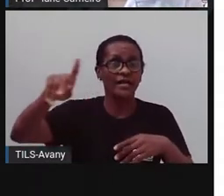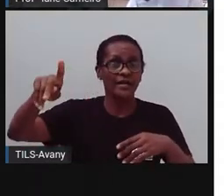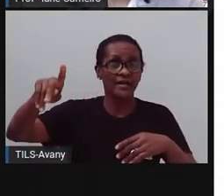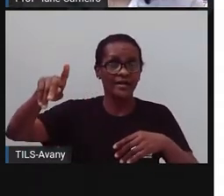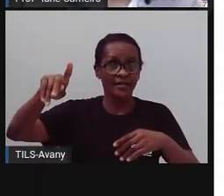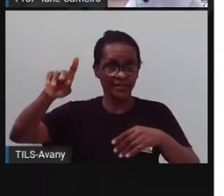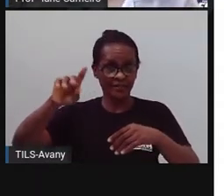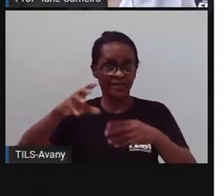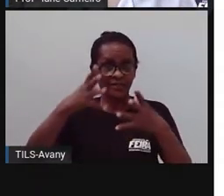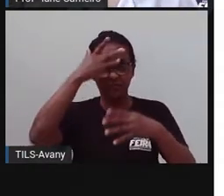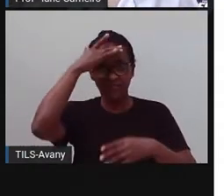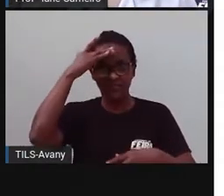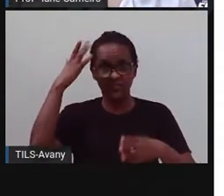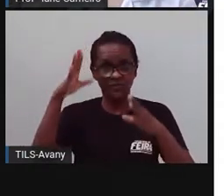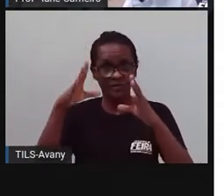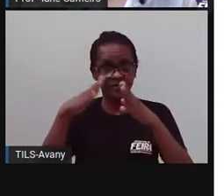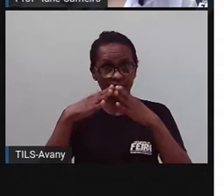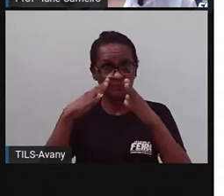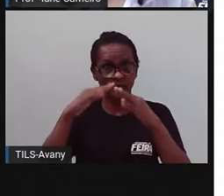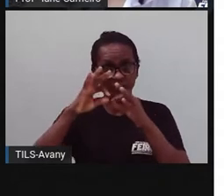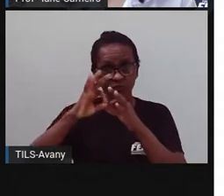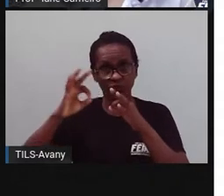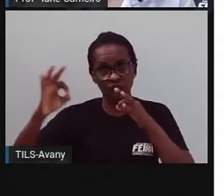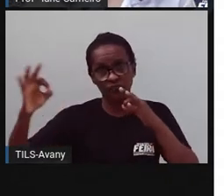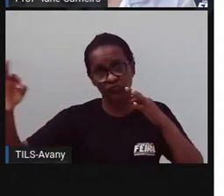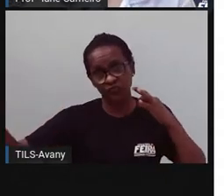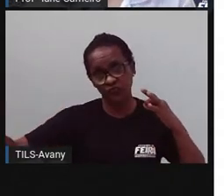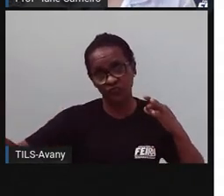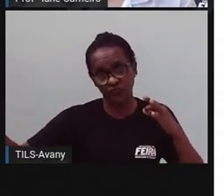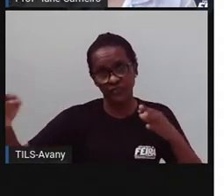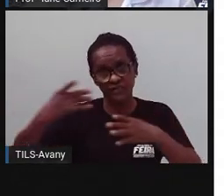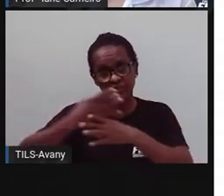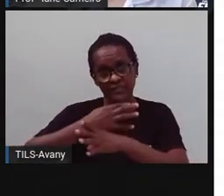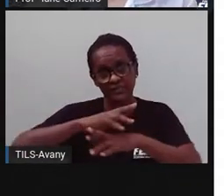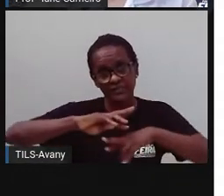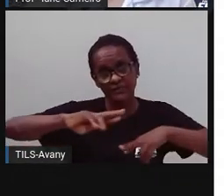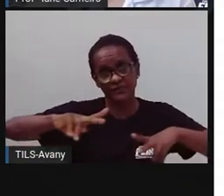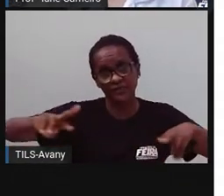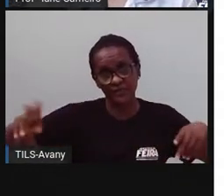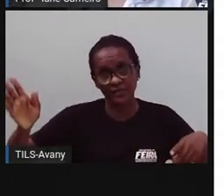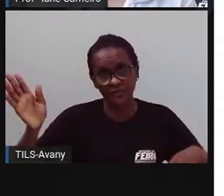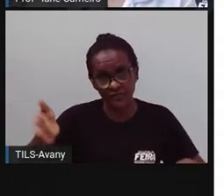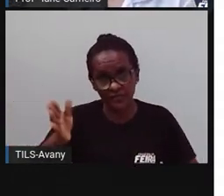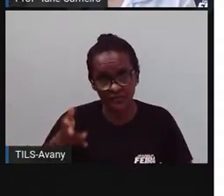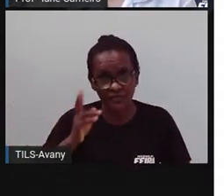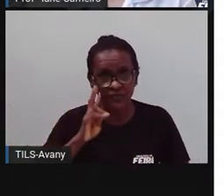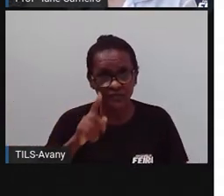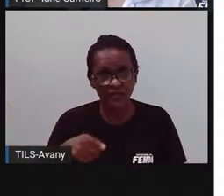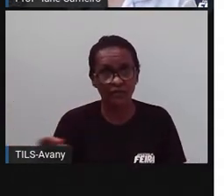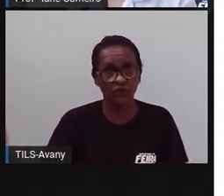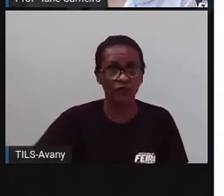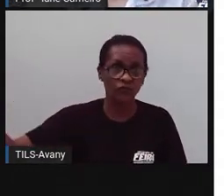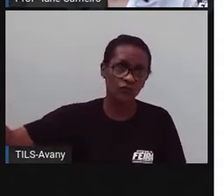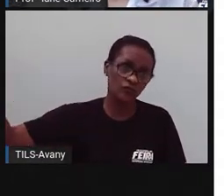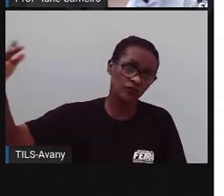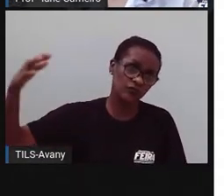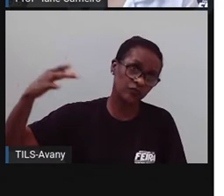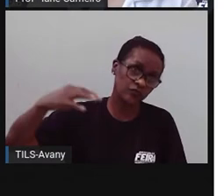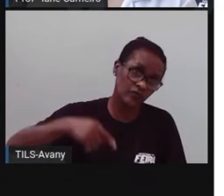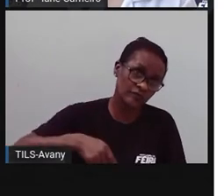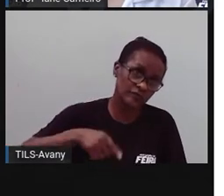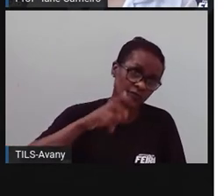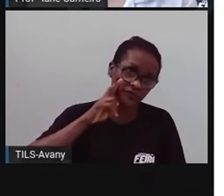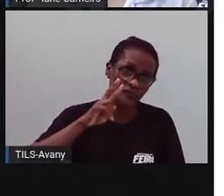vindo no São João de São José. Então, é para vocês verem como é importante, né? E às vezes a gente aqui da nossa cidade, a gente nem valoriza muito.